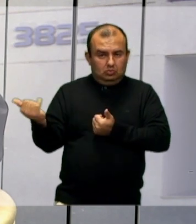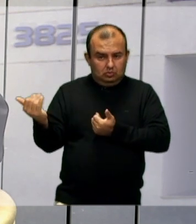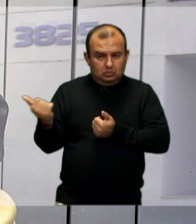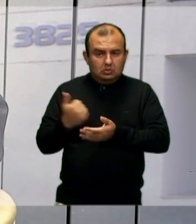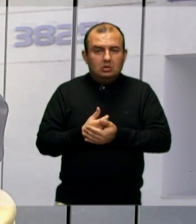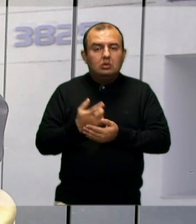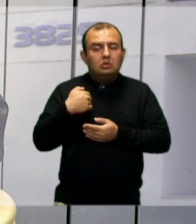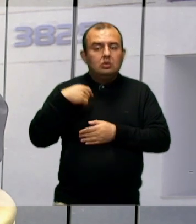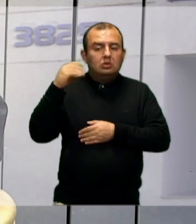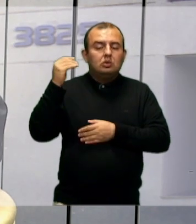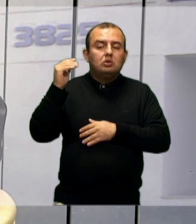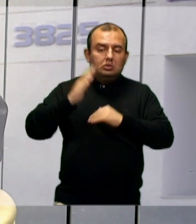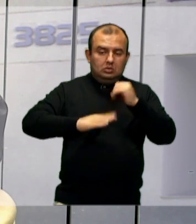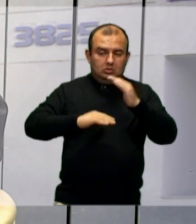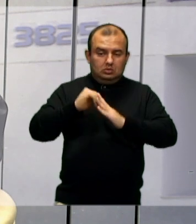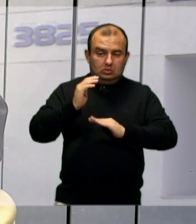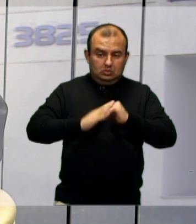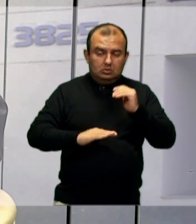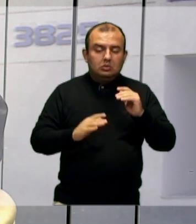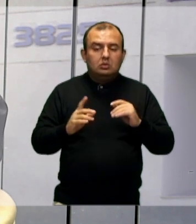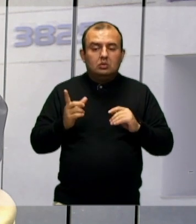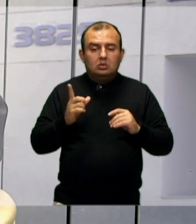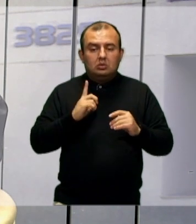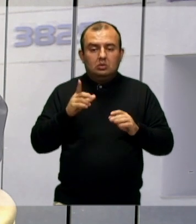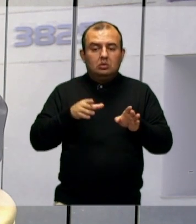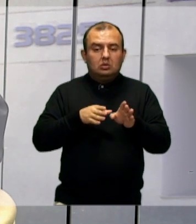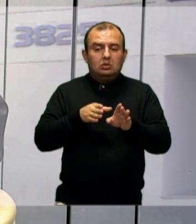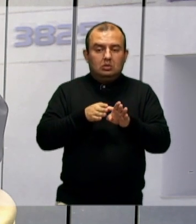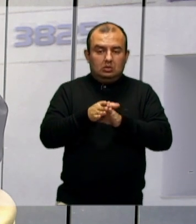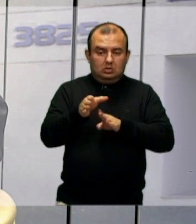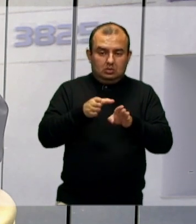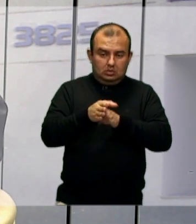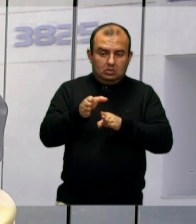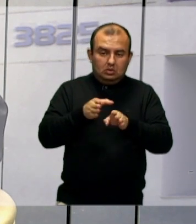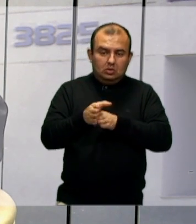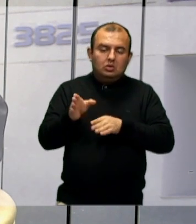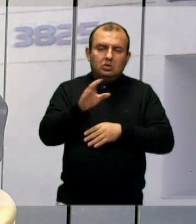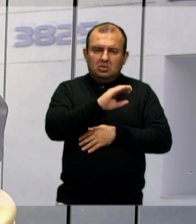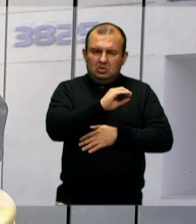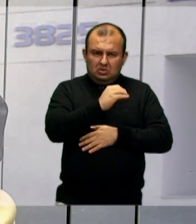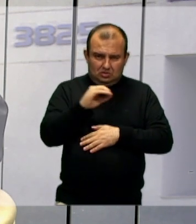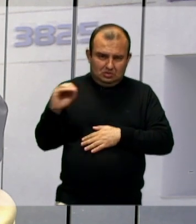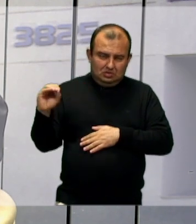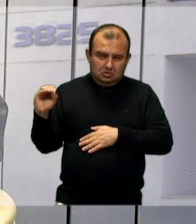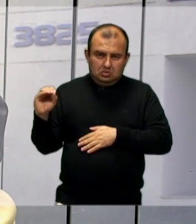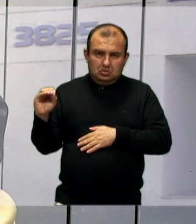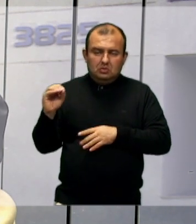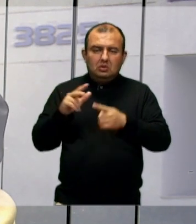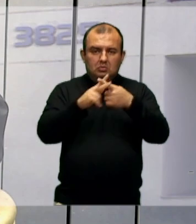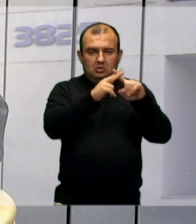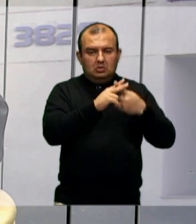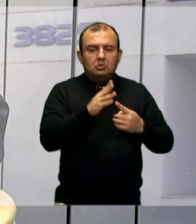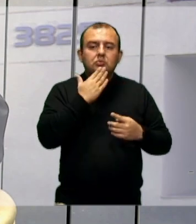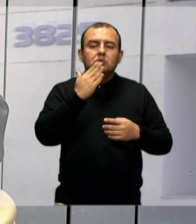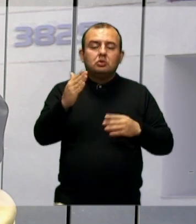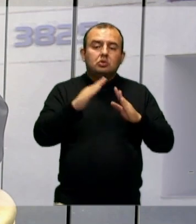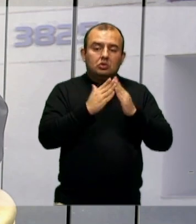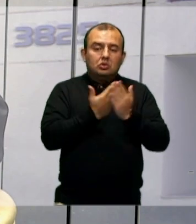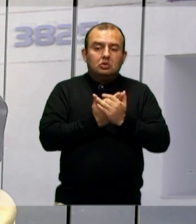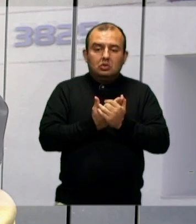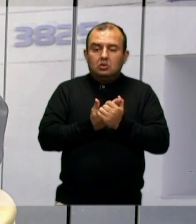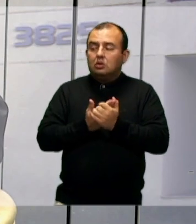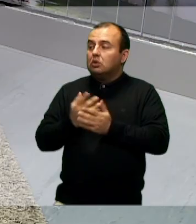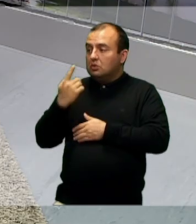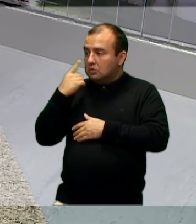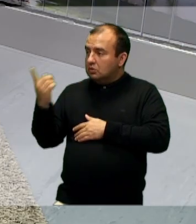quando eu botei em prática, né, a nossa orientadora que faz a manutenção, né, dos pedidos da escola, ela na hora viu e falou,